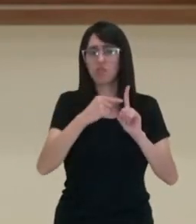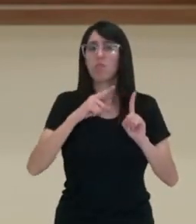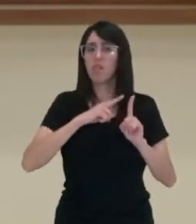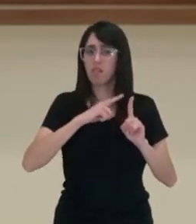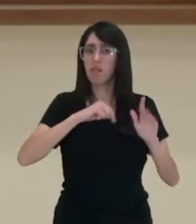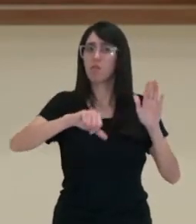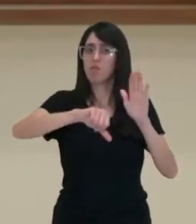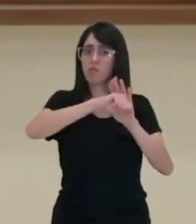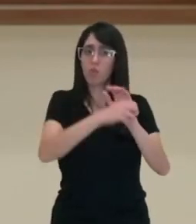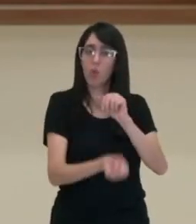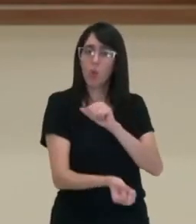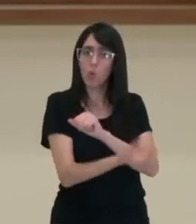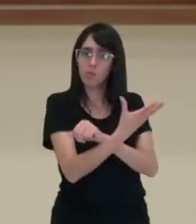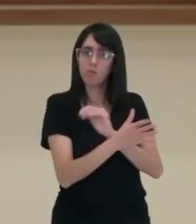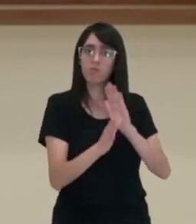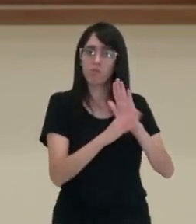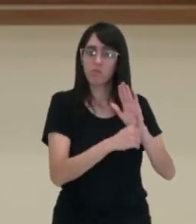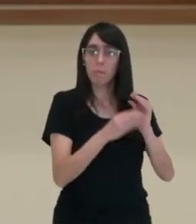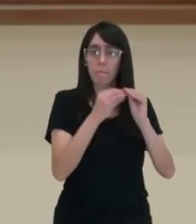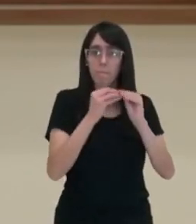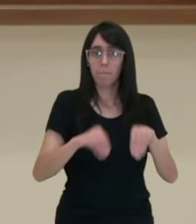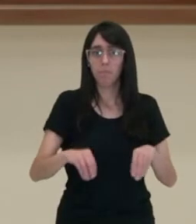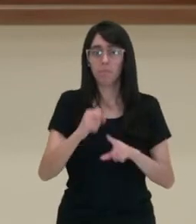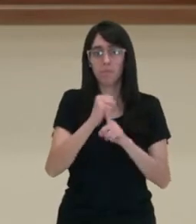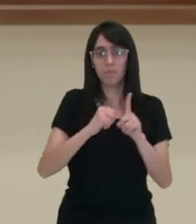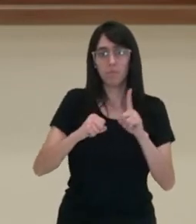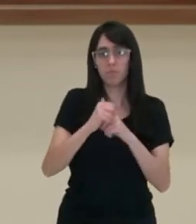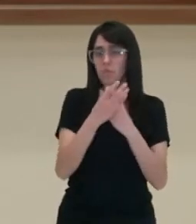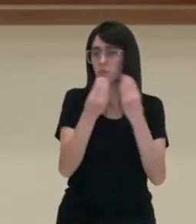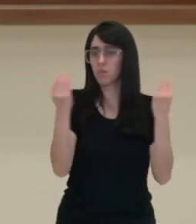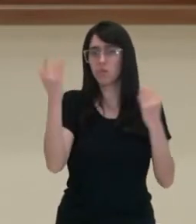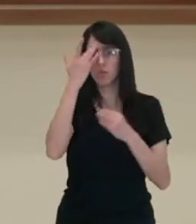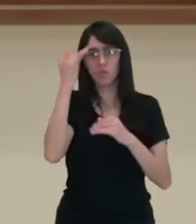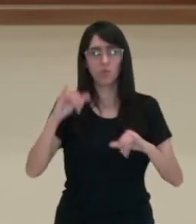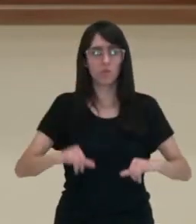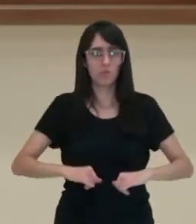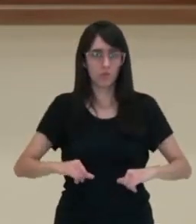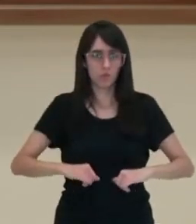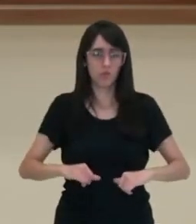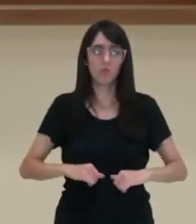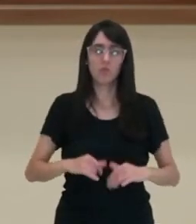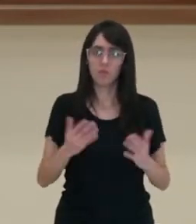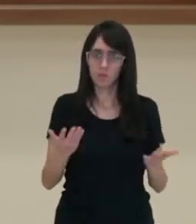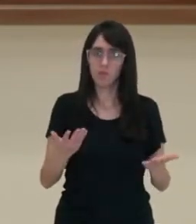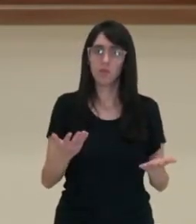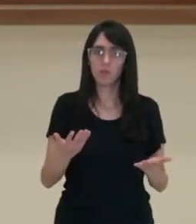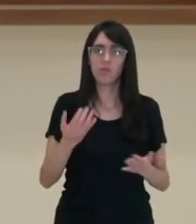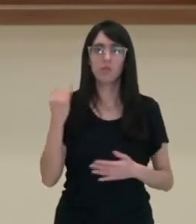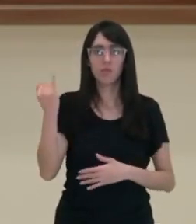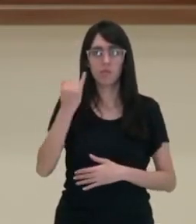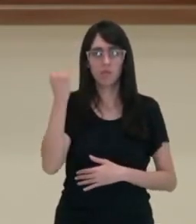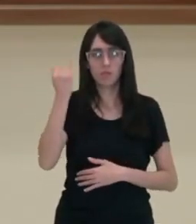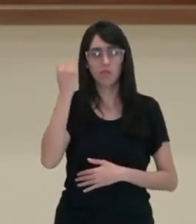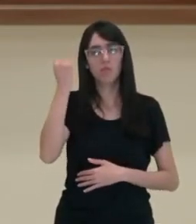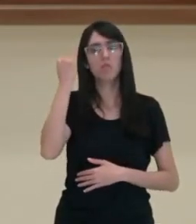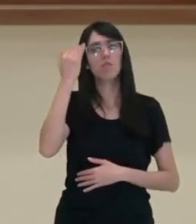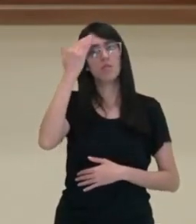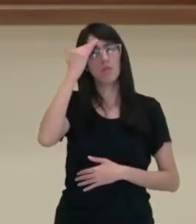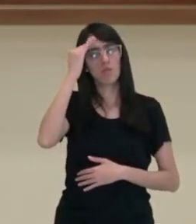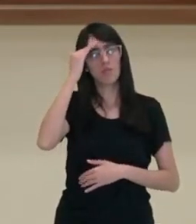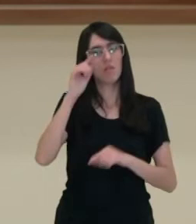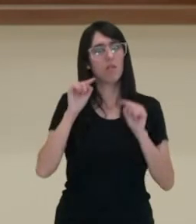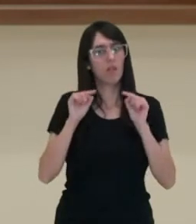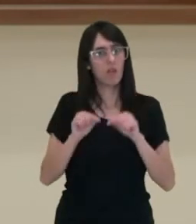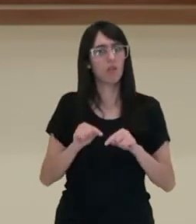que produzem danos sociais para milhões de pessoas e a longo prazo. Então é preciso enfatizar